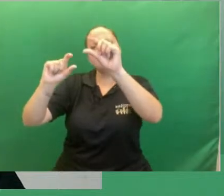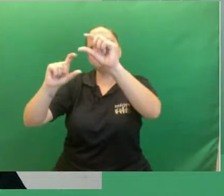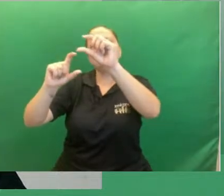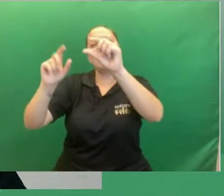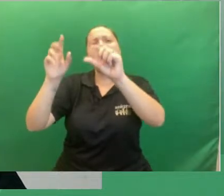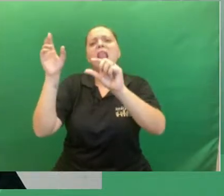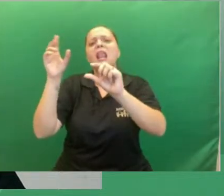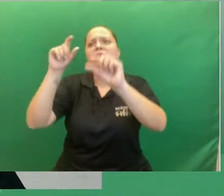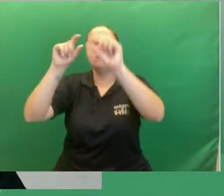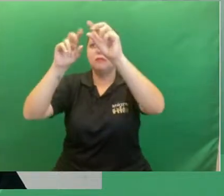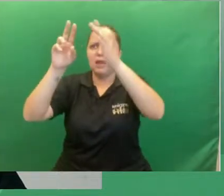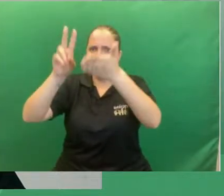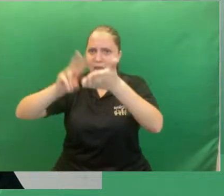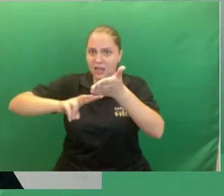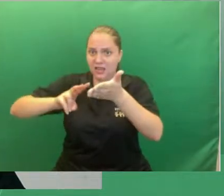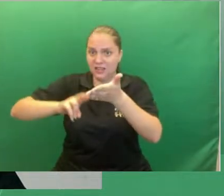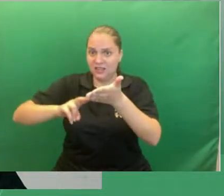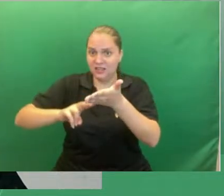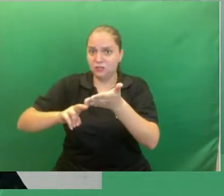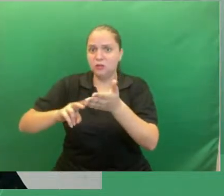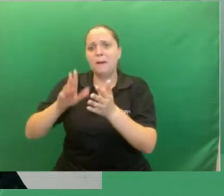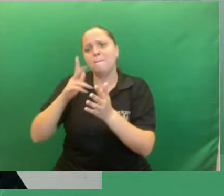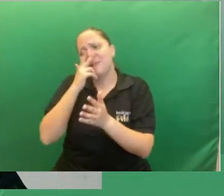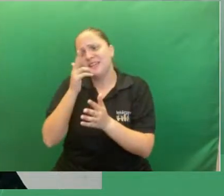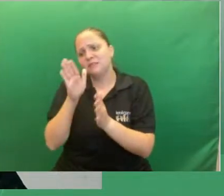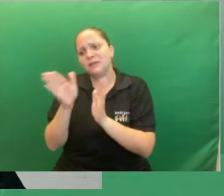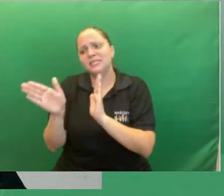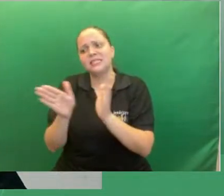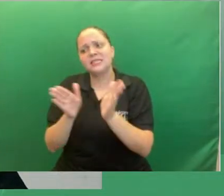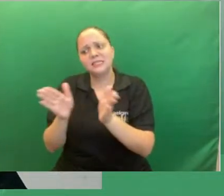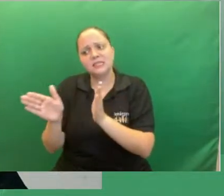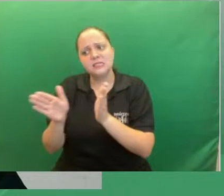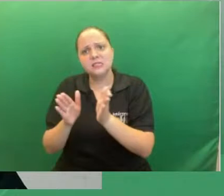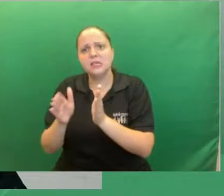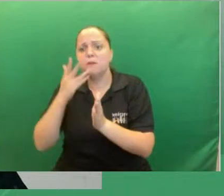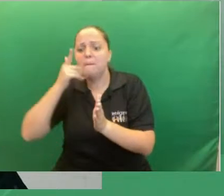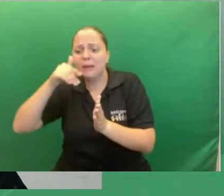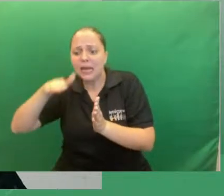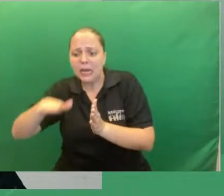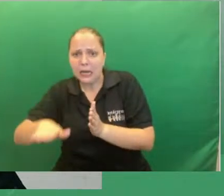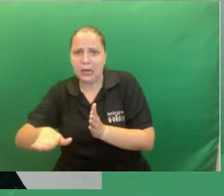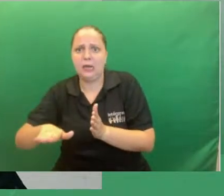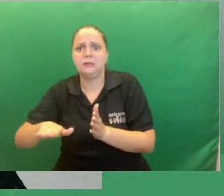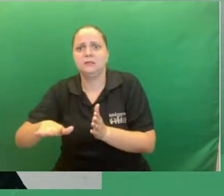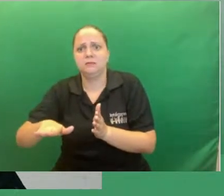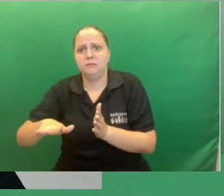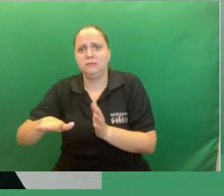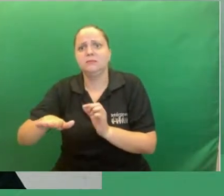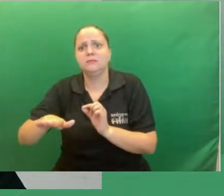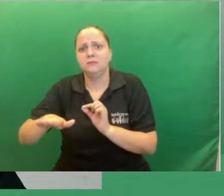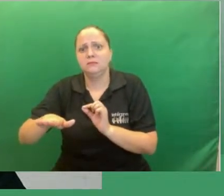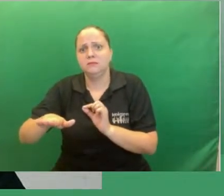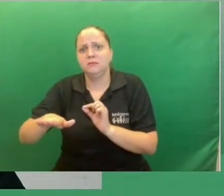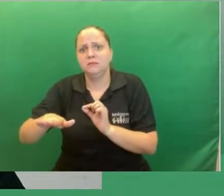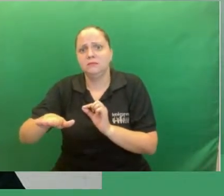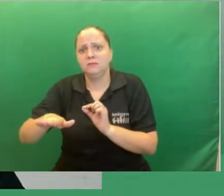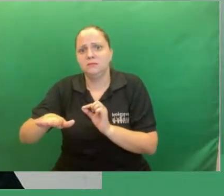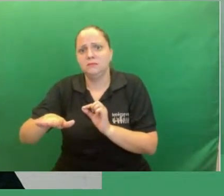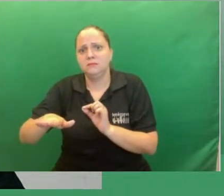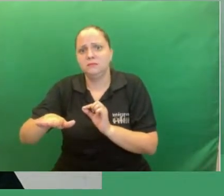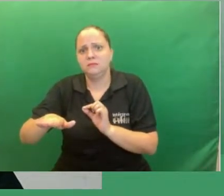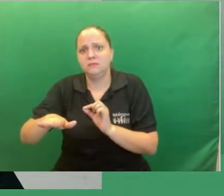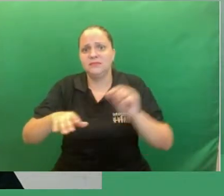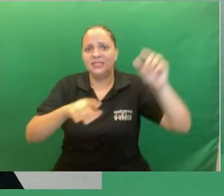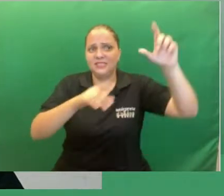leitura talvez mais acessível ao público infantil de modo que as graphic novels ela é